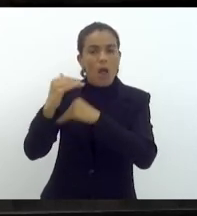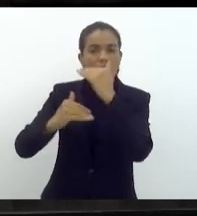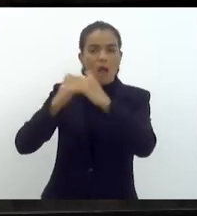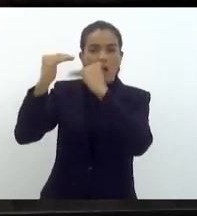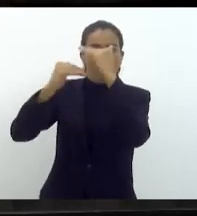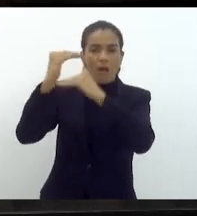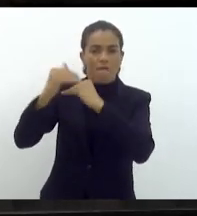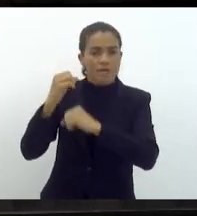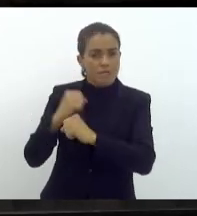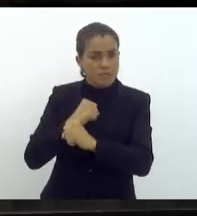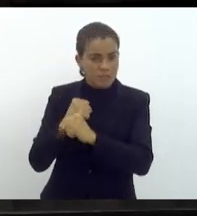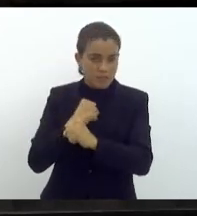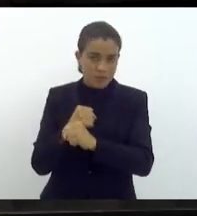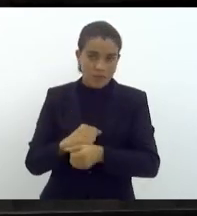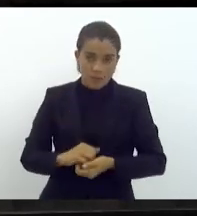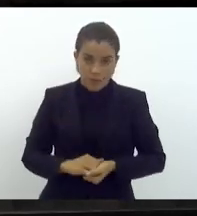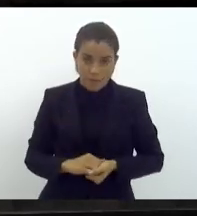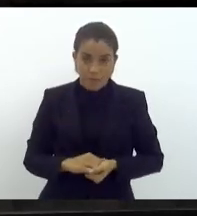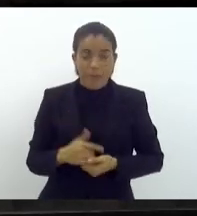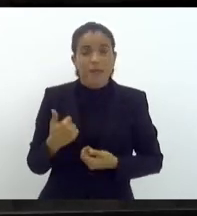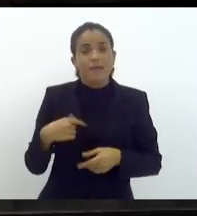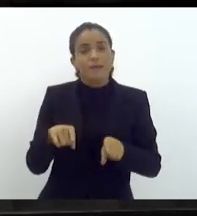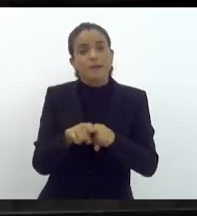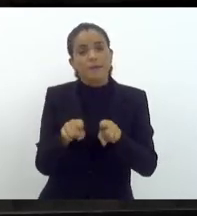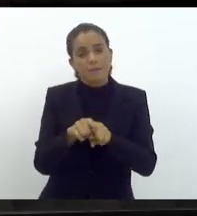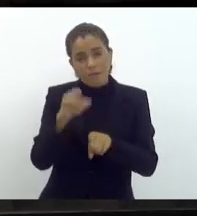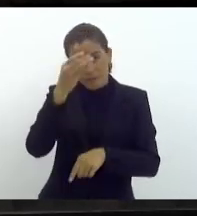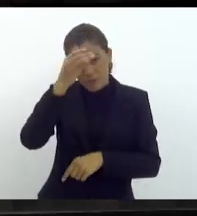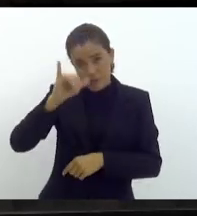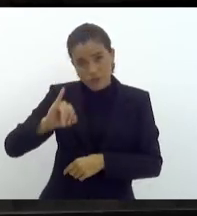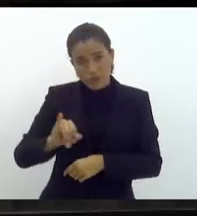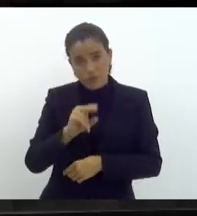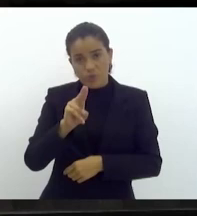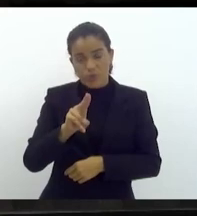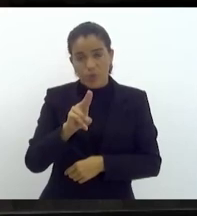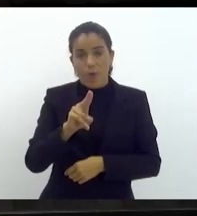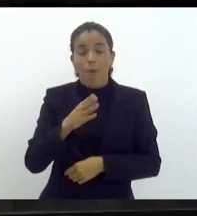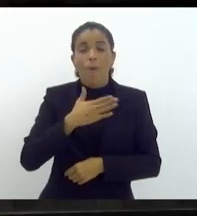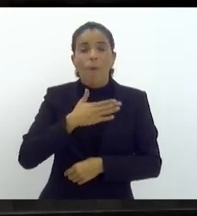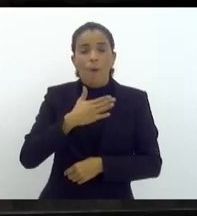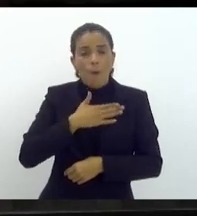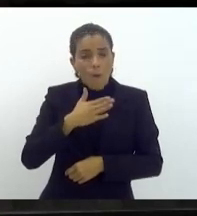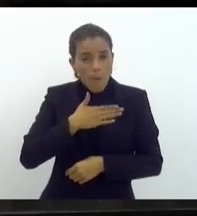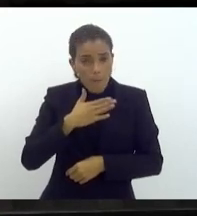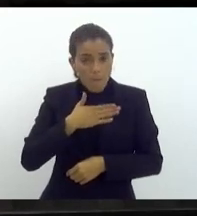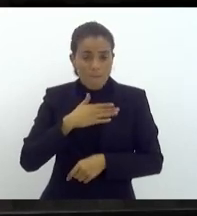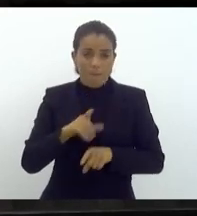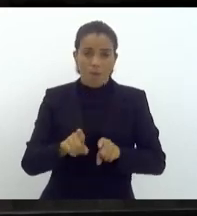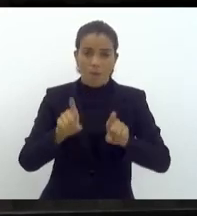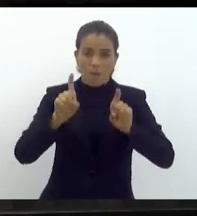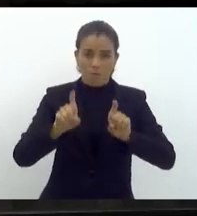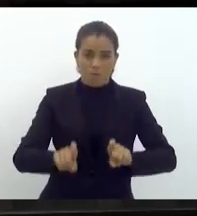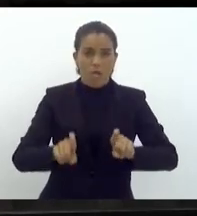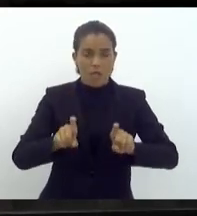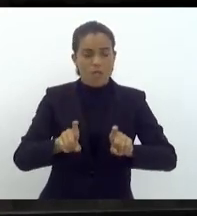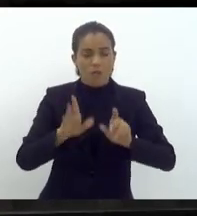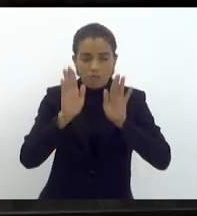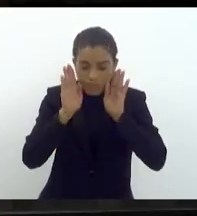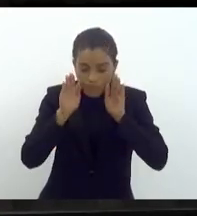que vai ser construído, Tia Ju. Eu quero dizer, Tia Ju, que o meu mandato aqui está sendo direcionado o tempo todo